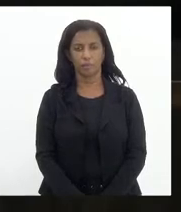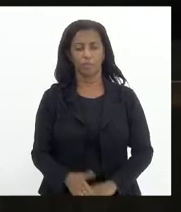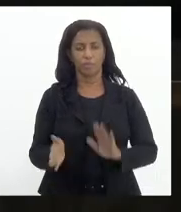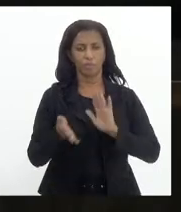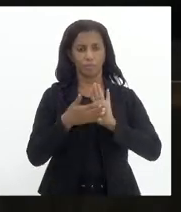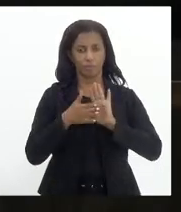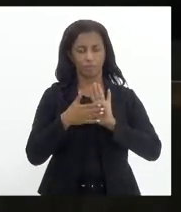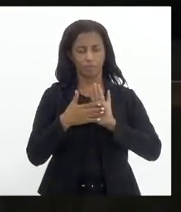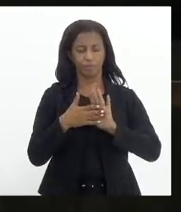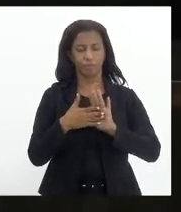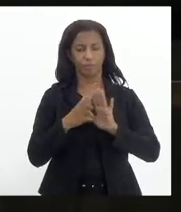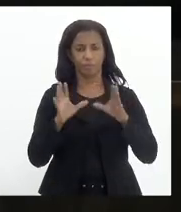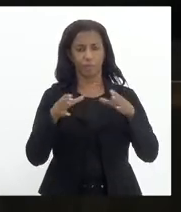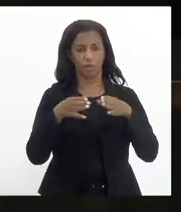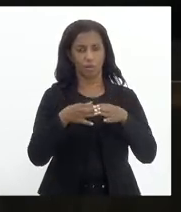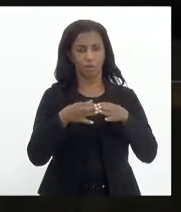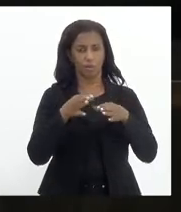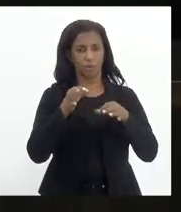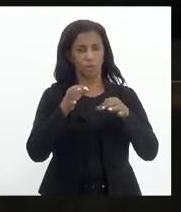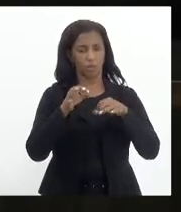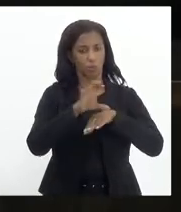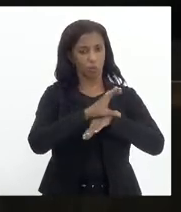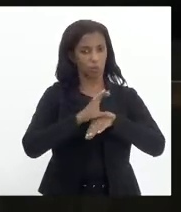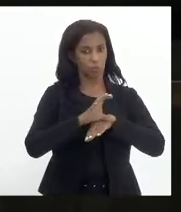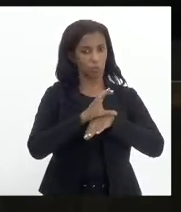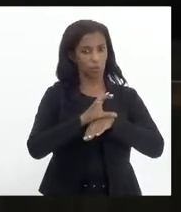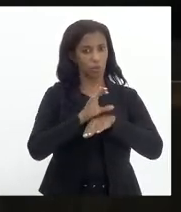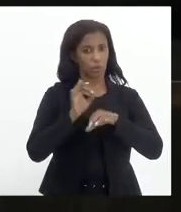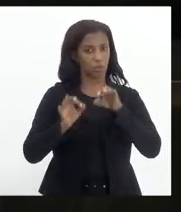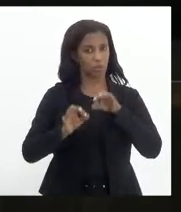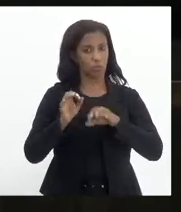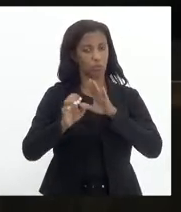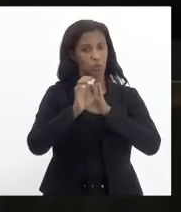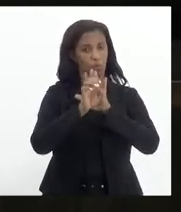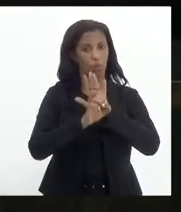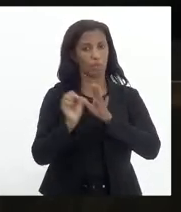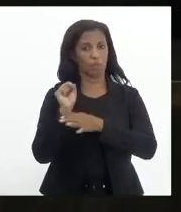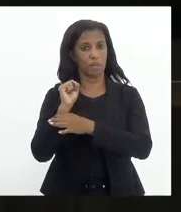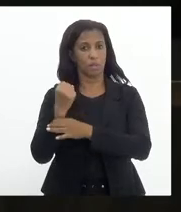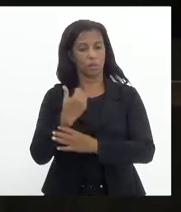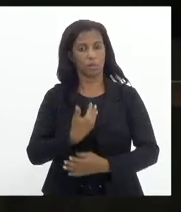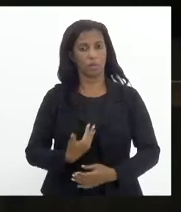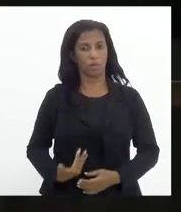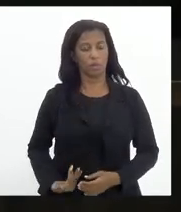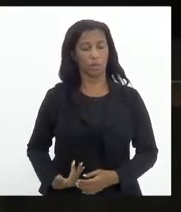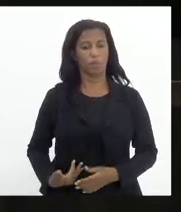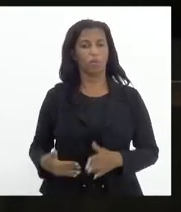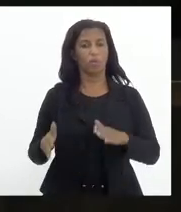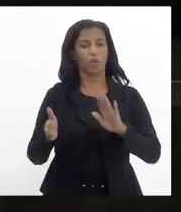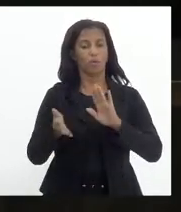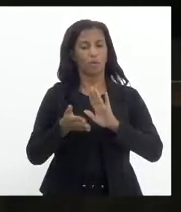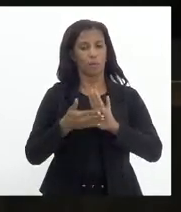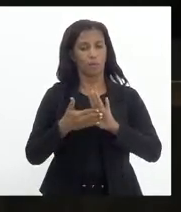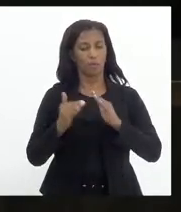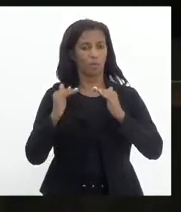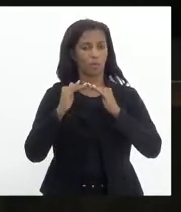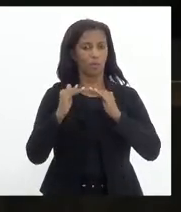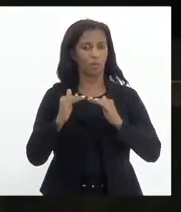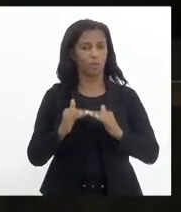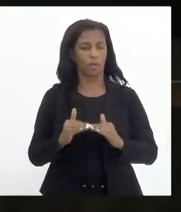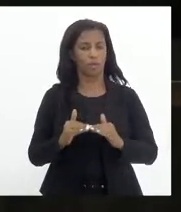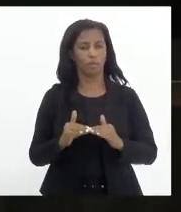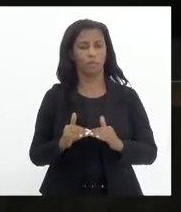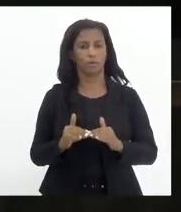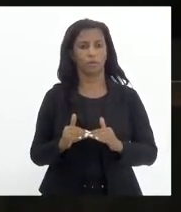Parecer. Comissão de Constitucionalidade com emendas, segurança pública e assuntos de polícia, favorável com as emendas da Comissão de Constituição e